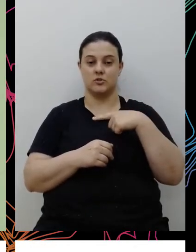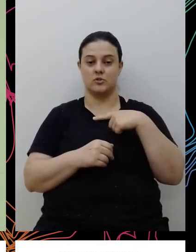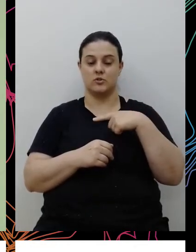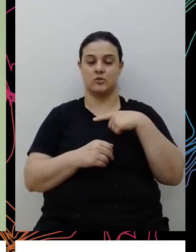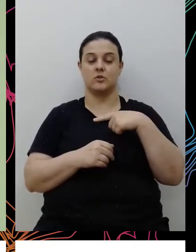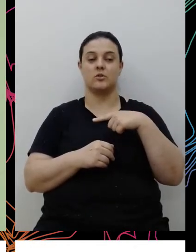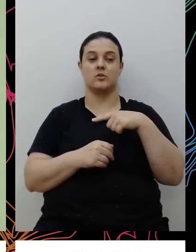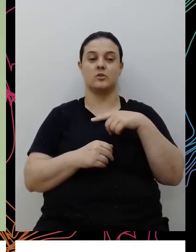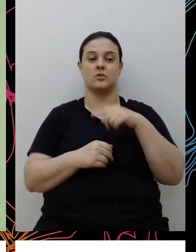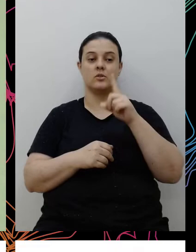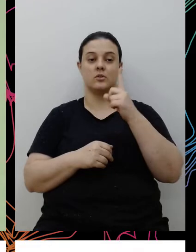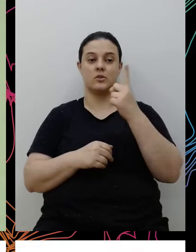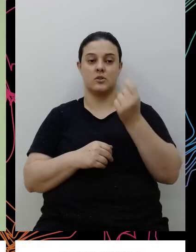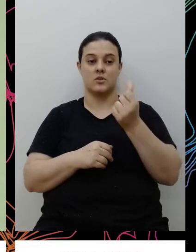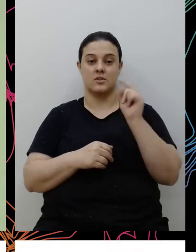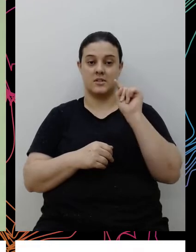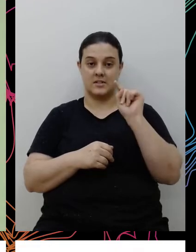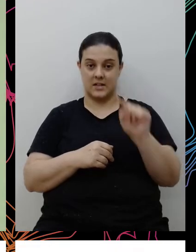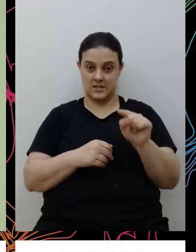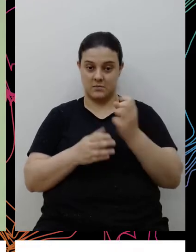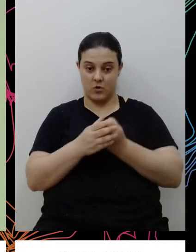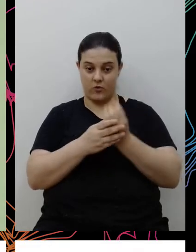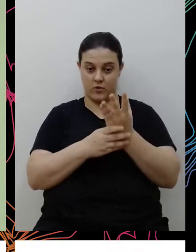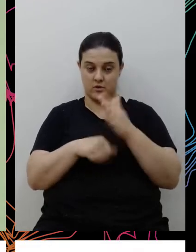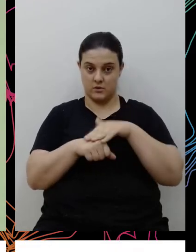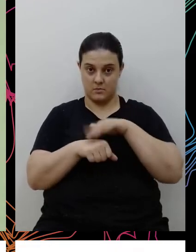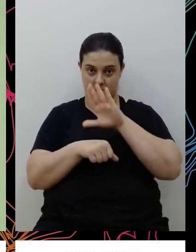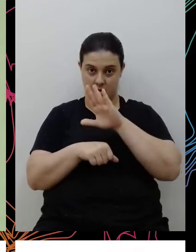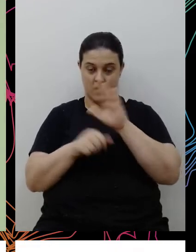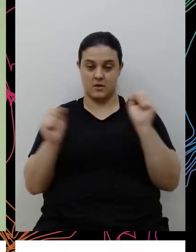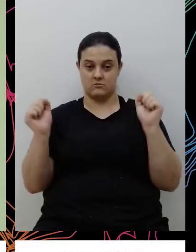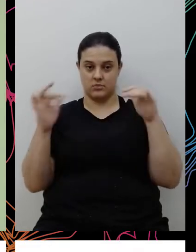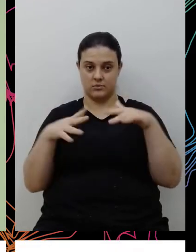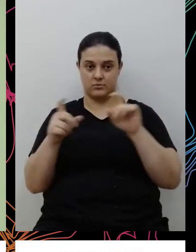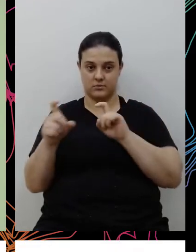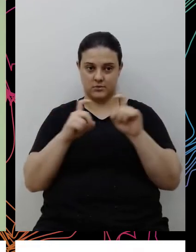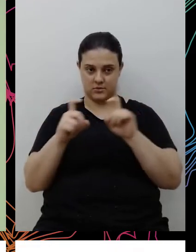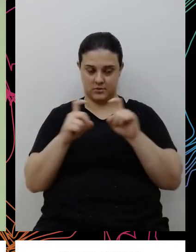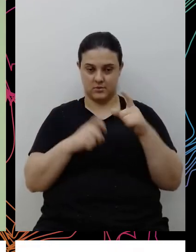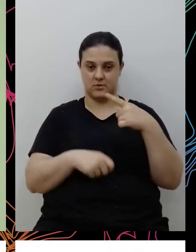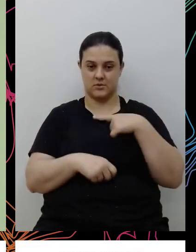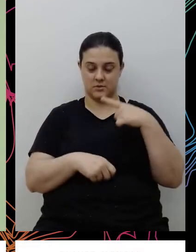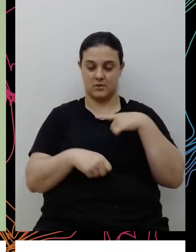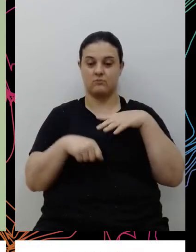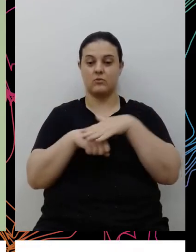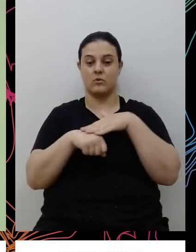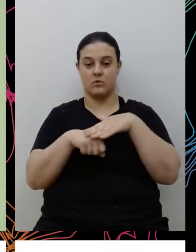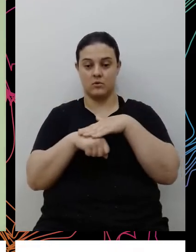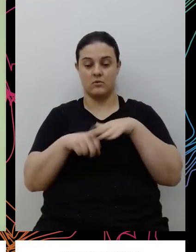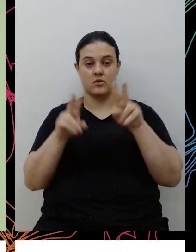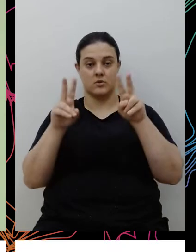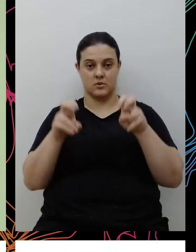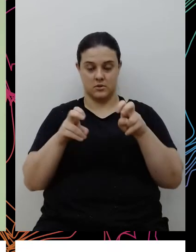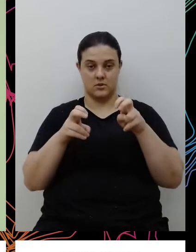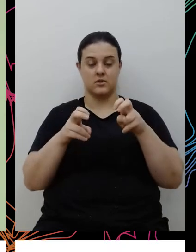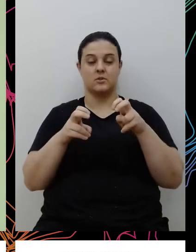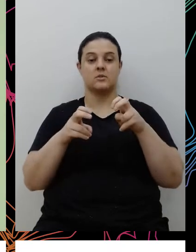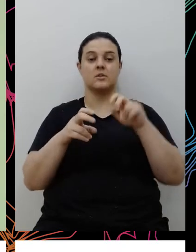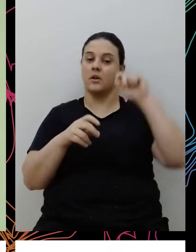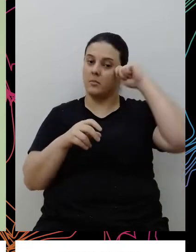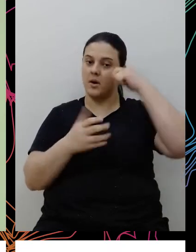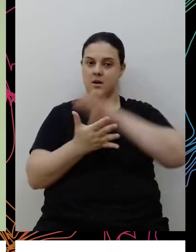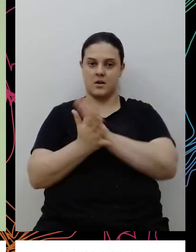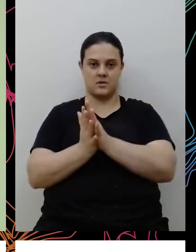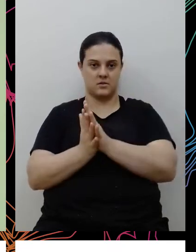mais de 16 mil fornecedores, nós fizemos um fórum de fornecedores falando sobre o racismo estrutural no Brasil,